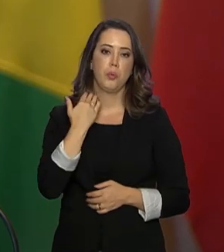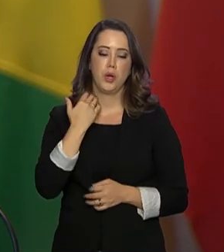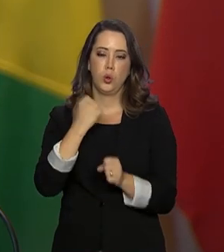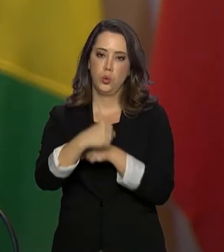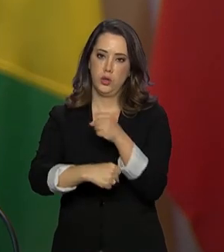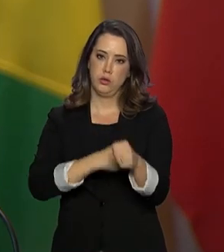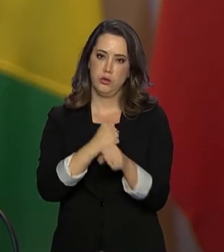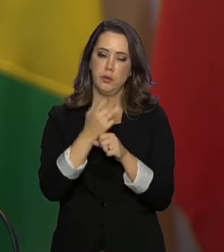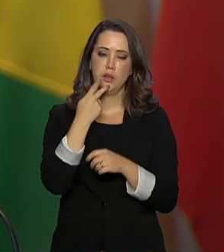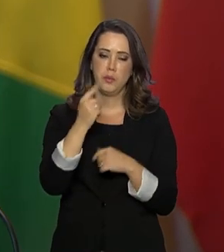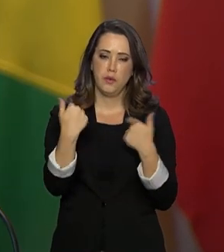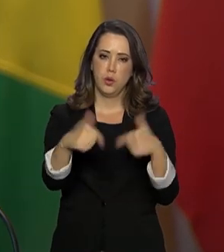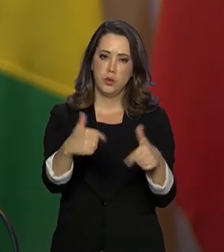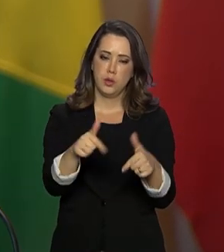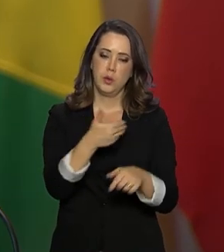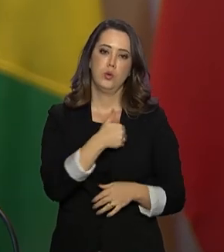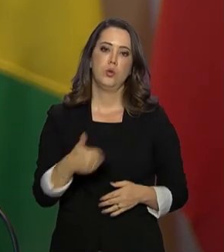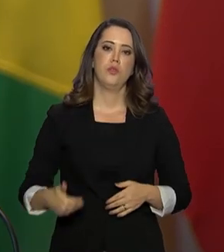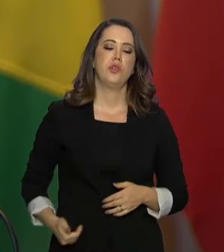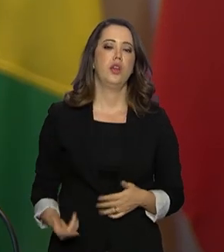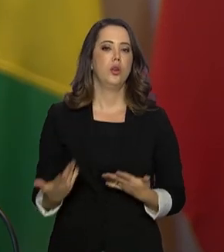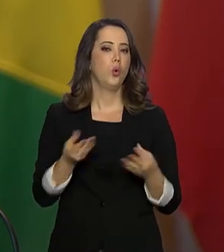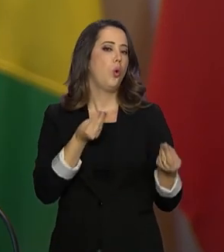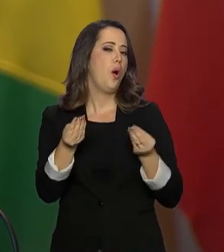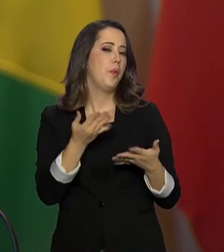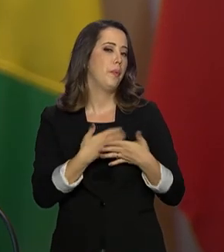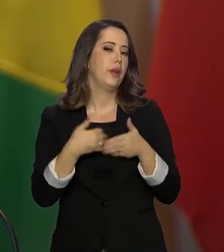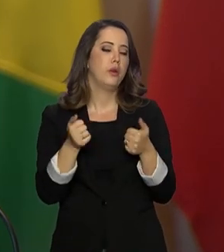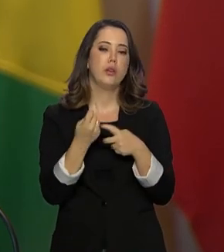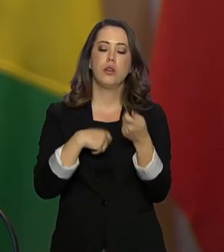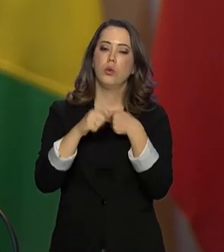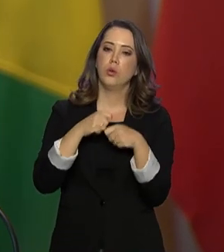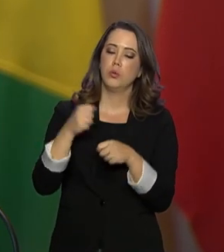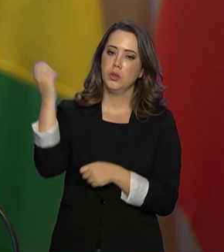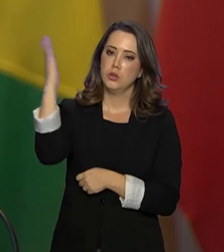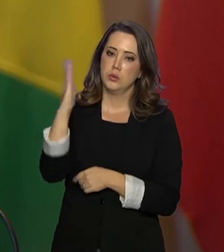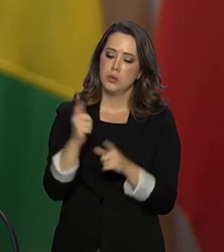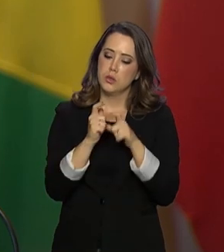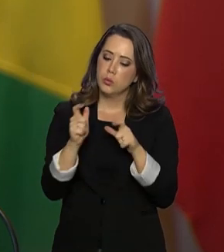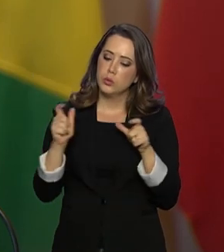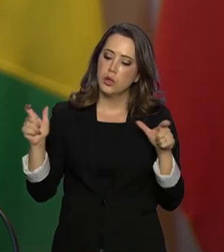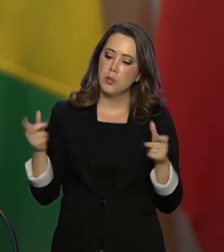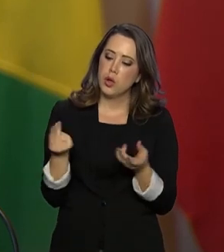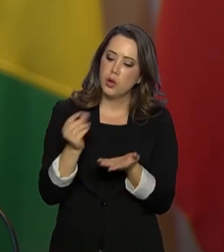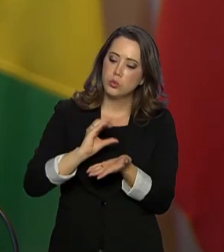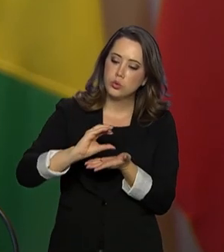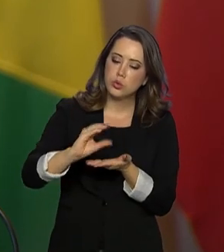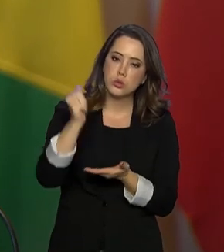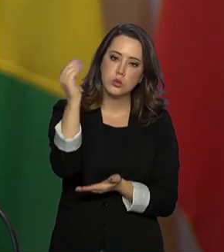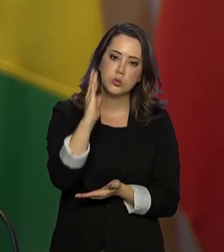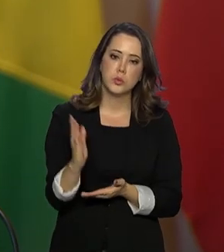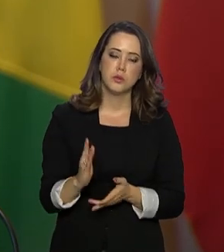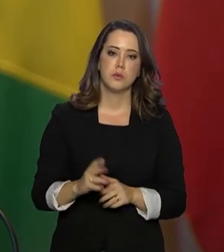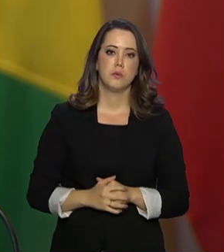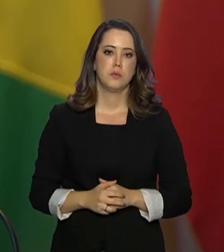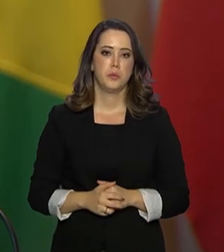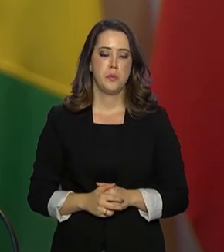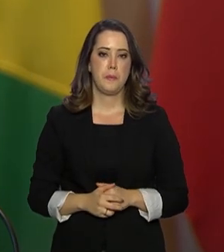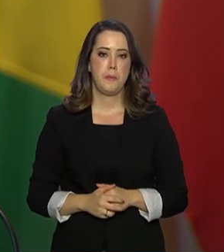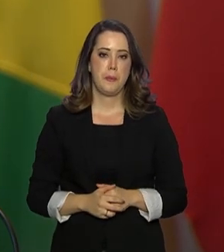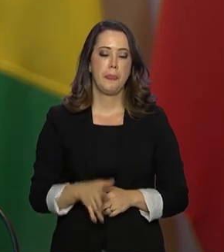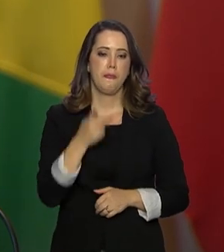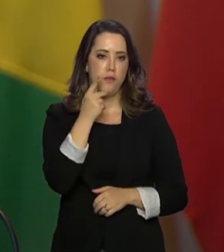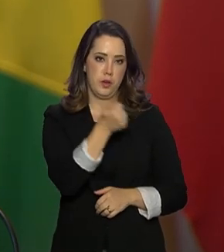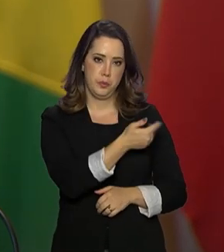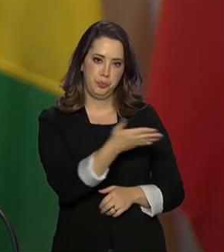destacou o trabalho de seu governo para melhorar a economia brasileira e ampliar os investimentos aqui no país. Asseguro aos